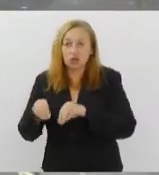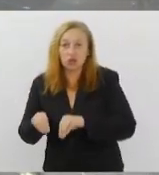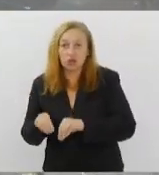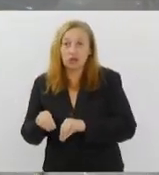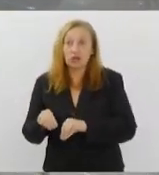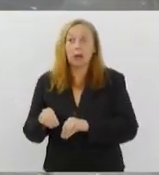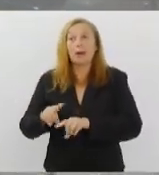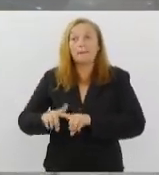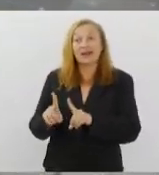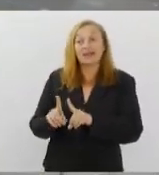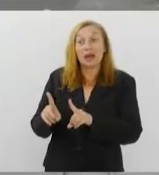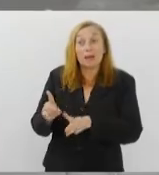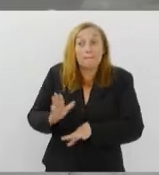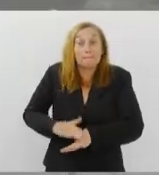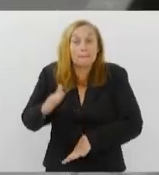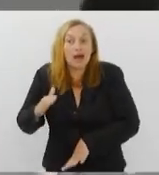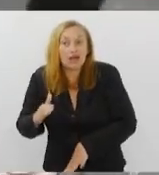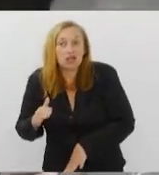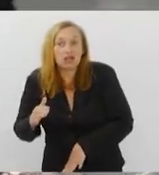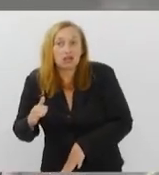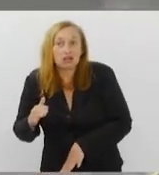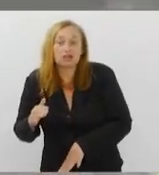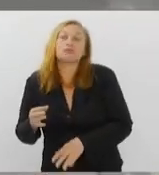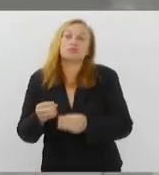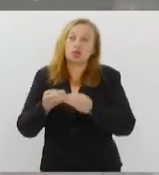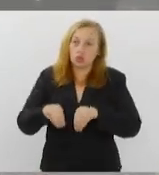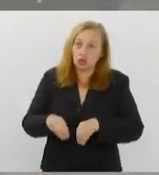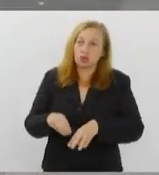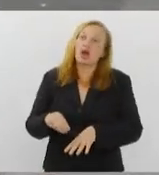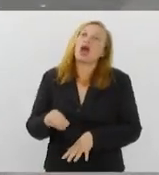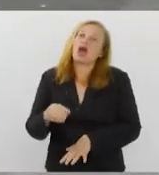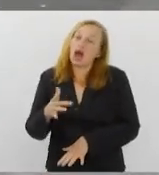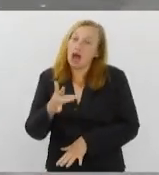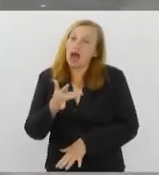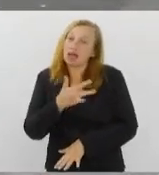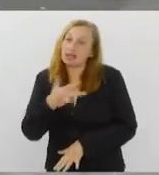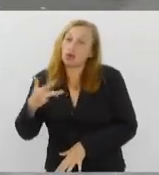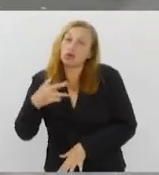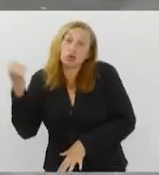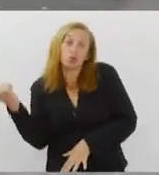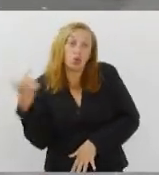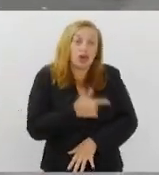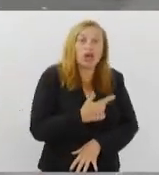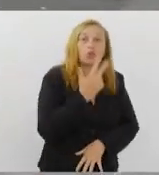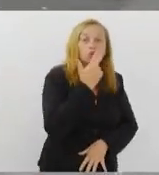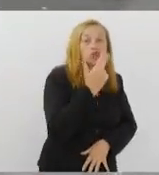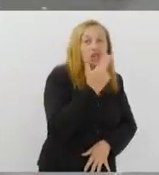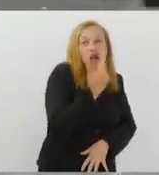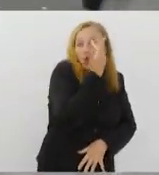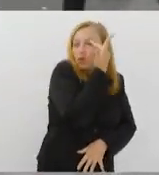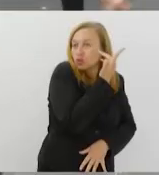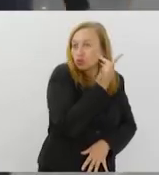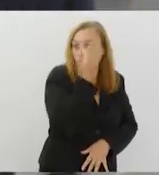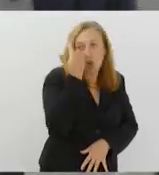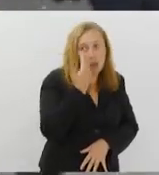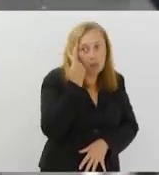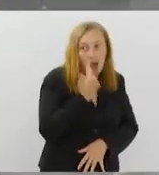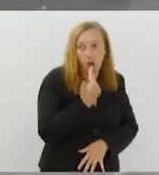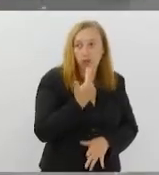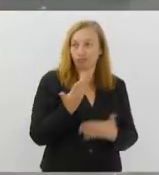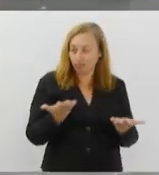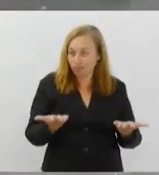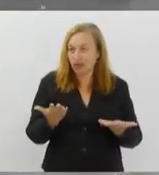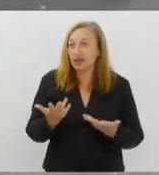ele é tão ou mais prejudicial à saúde do que o cigarro comum, que a gente acende e fuma ele a partir